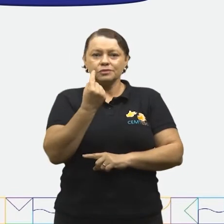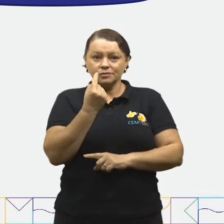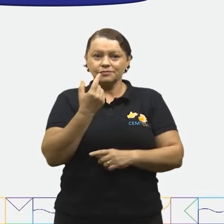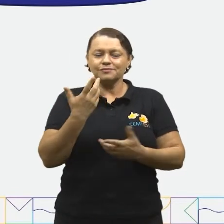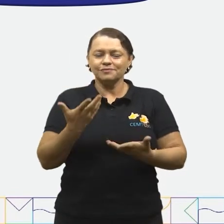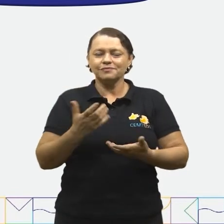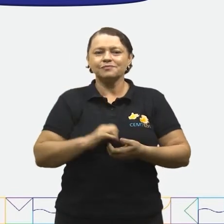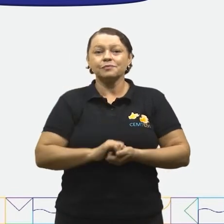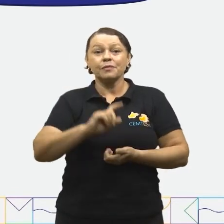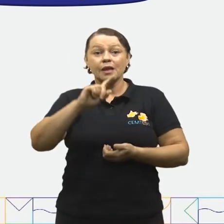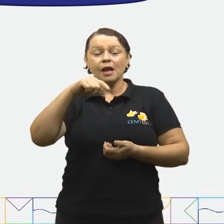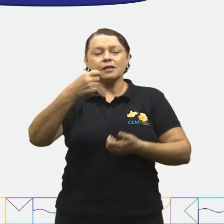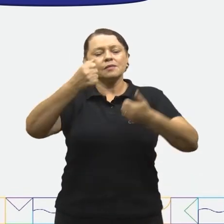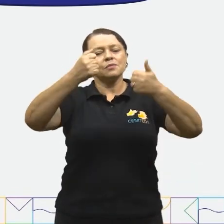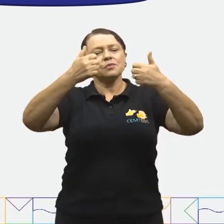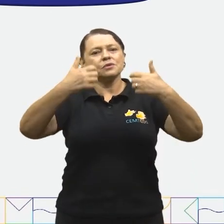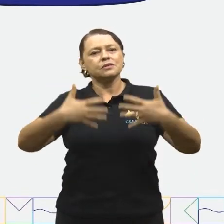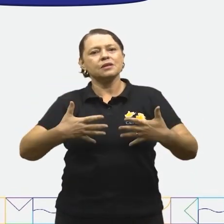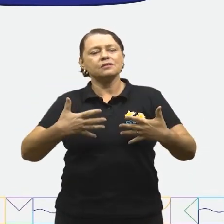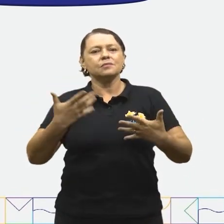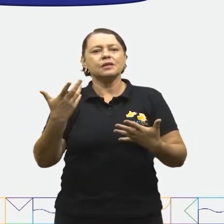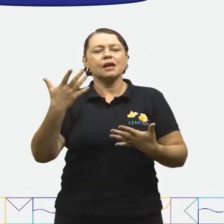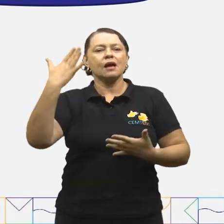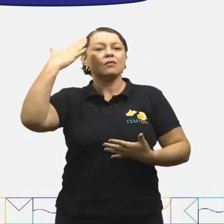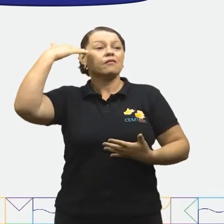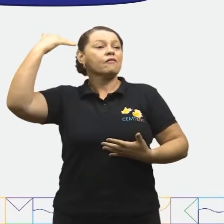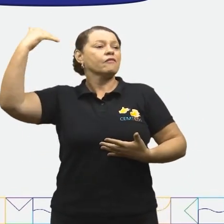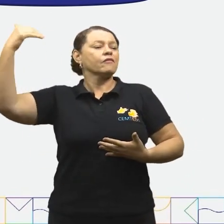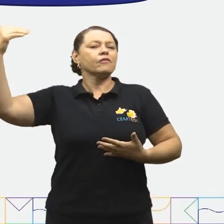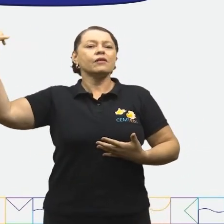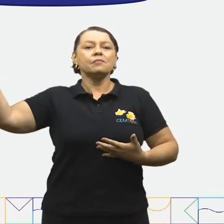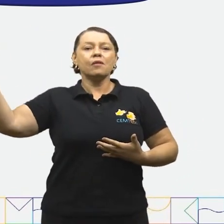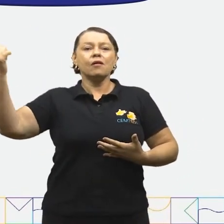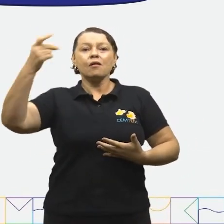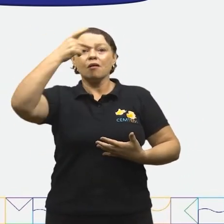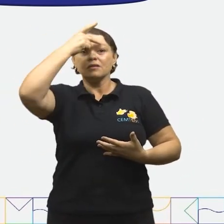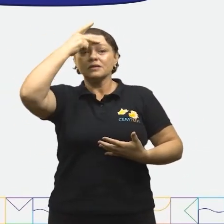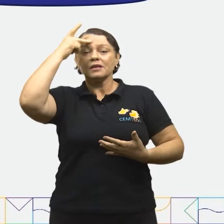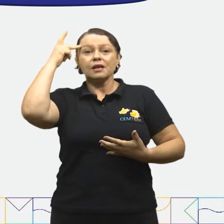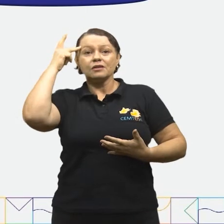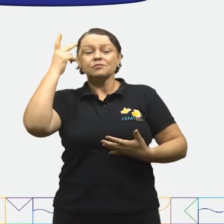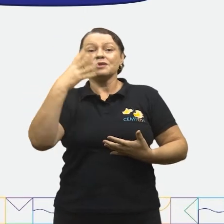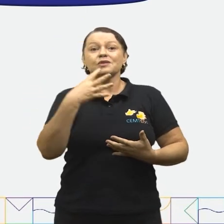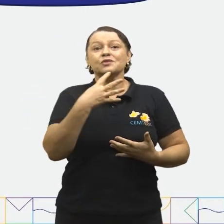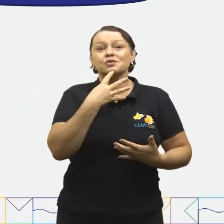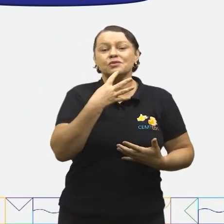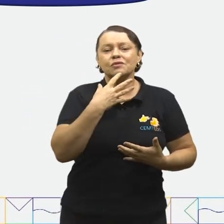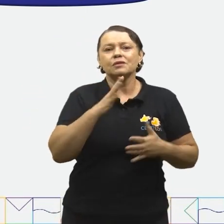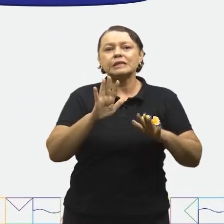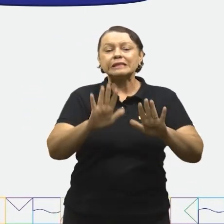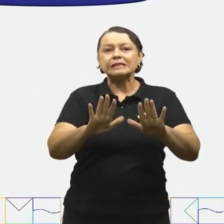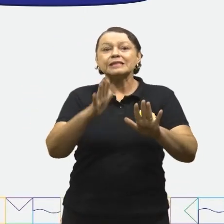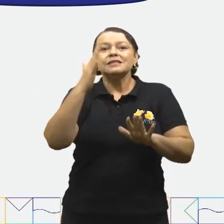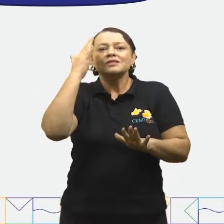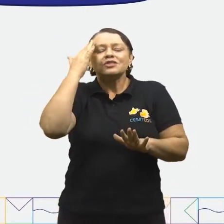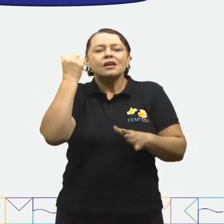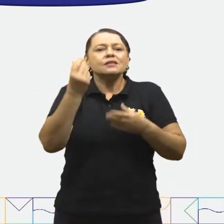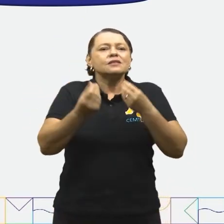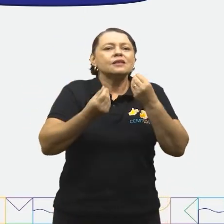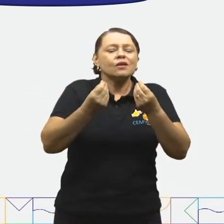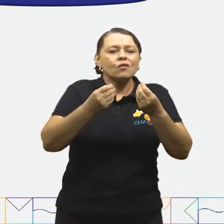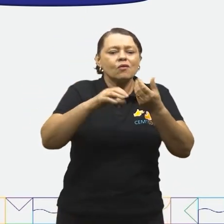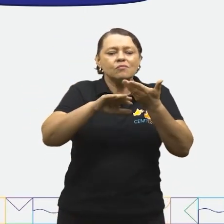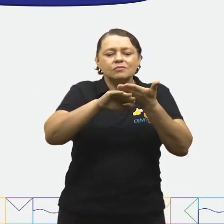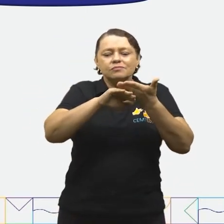é comentada a fama do apelido novo. Hum, já sei! E se dividíssemos os parágrafos justamente